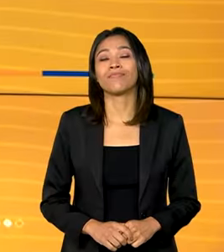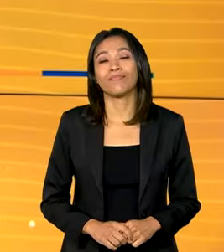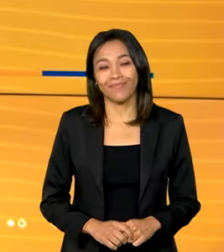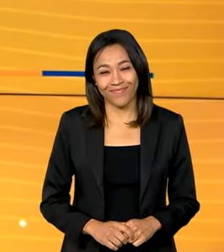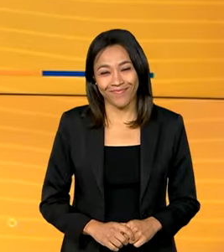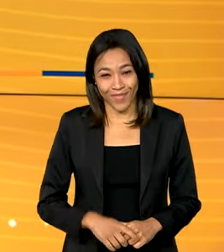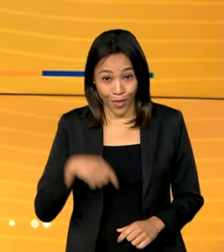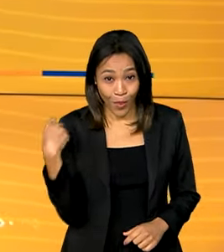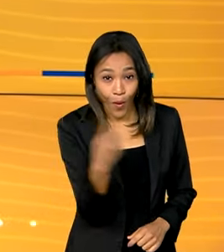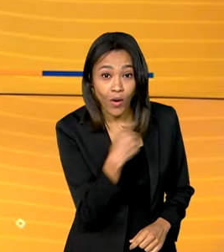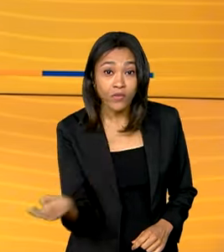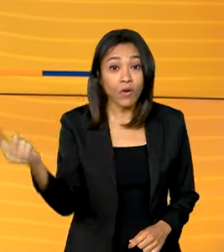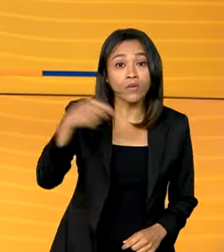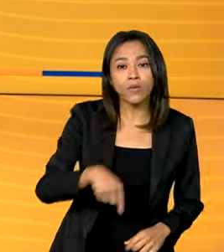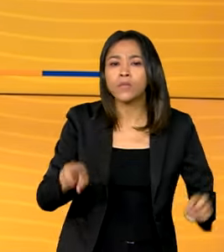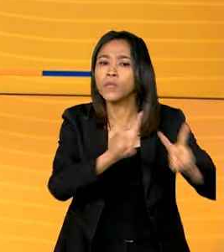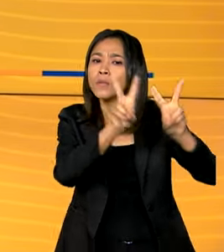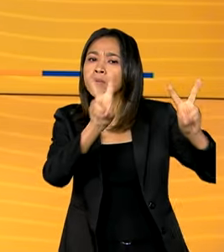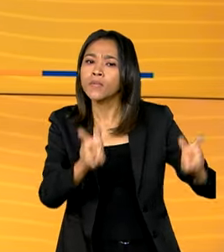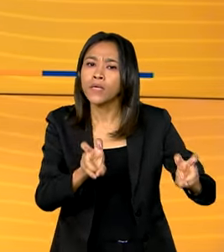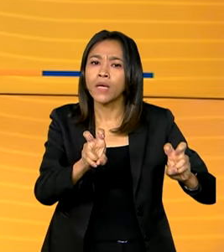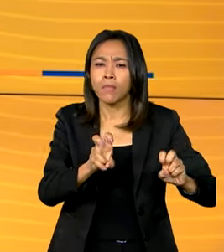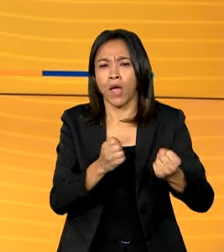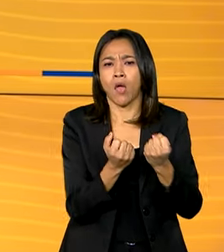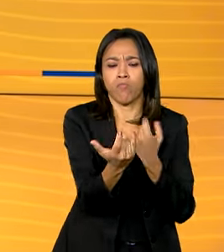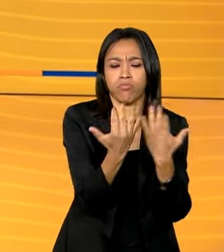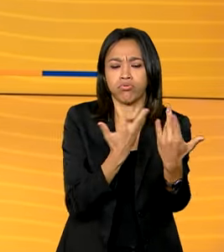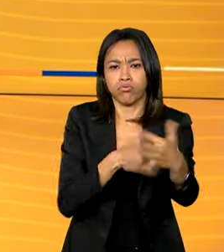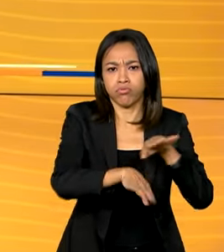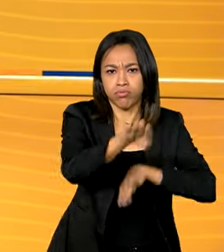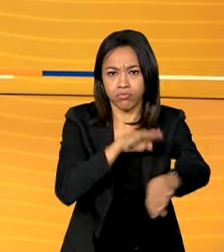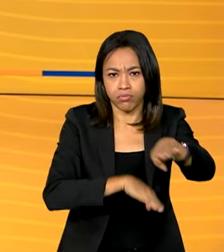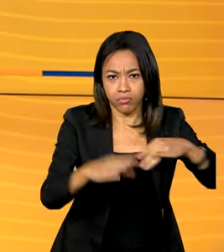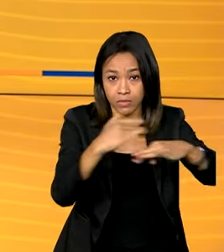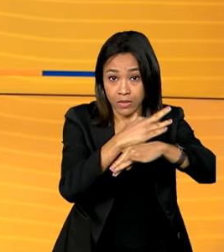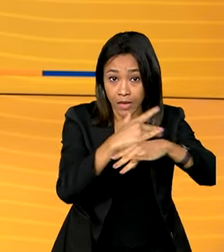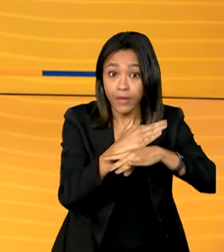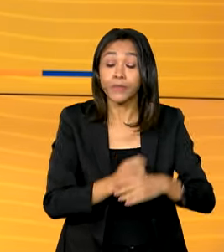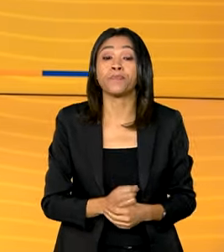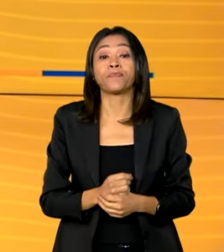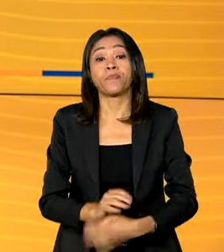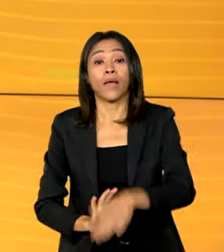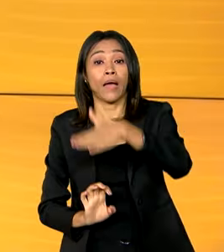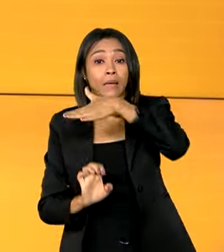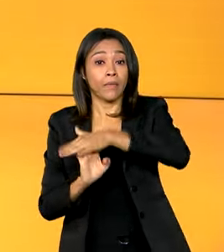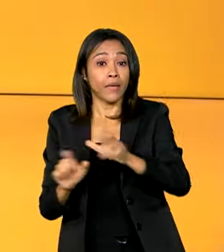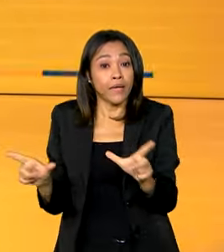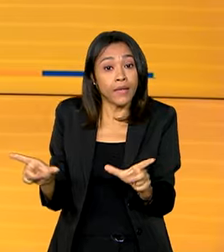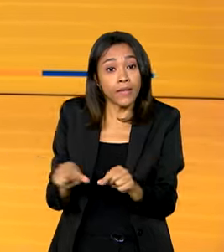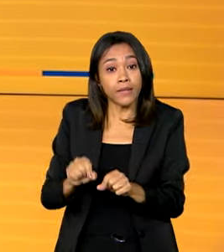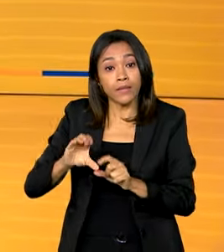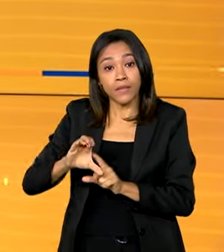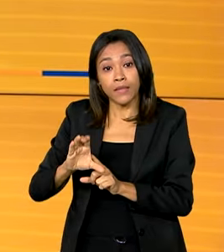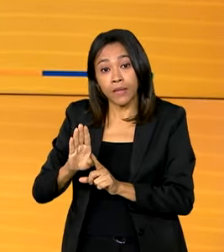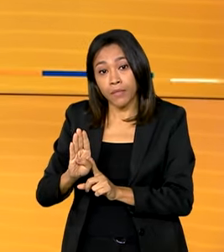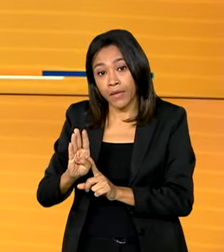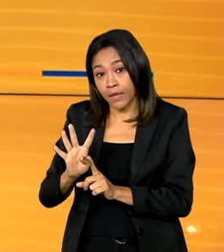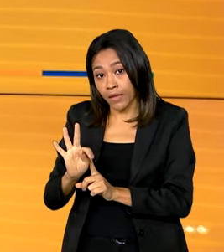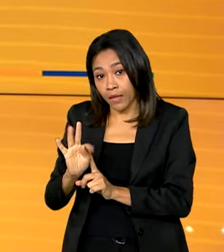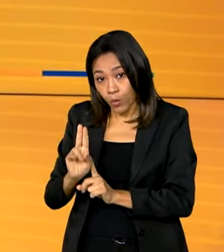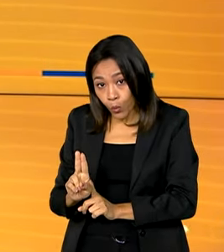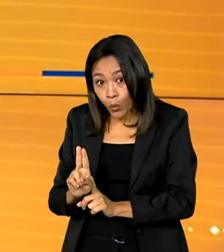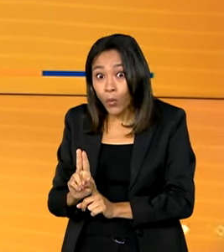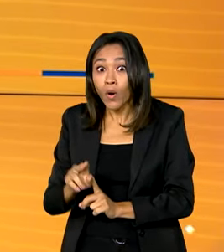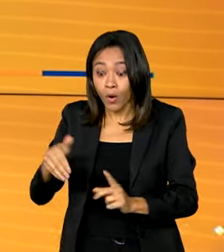Estamos de volta e o assunto é mobilidade urbana. A Companhia Brasileira de Trens Urbanos, a CBTU, está